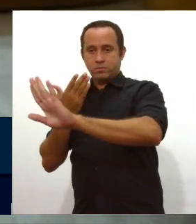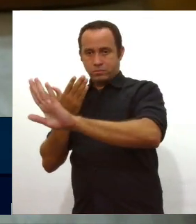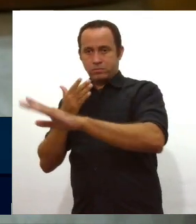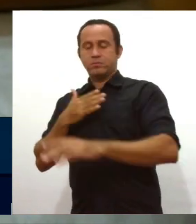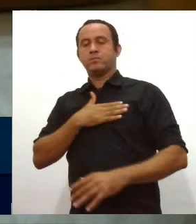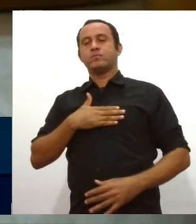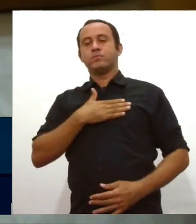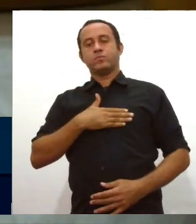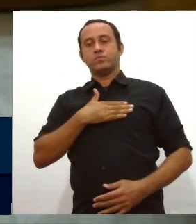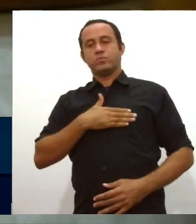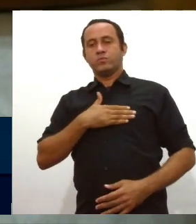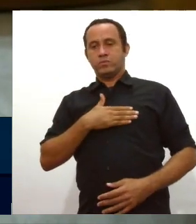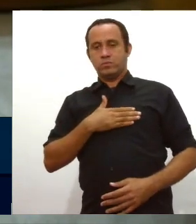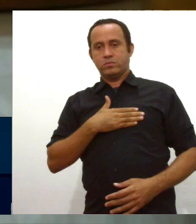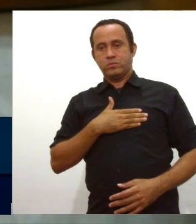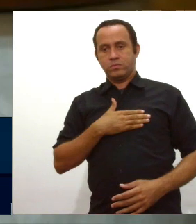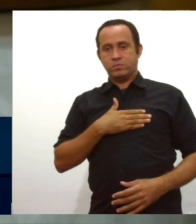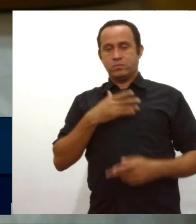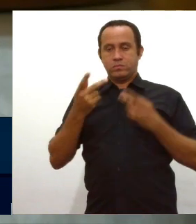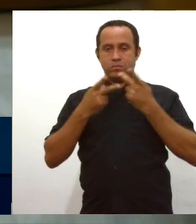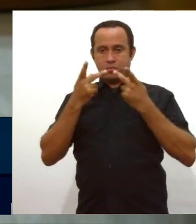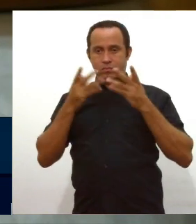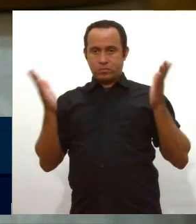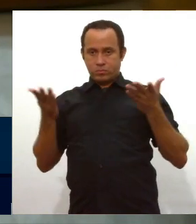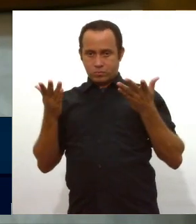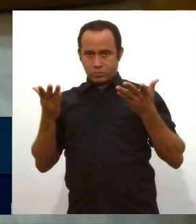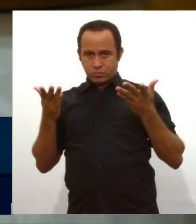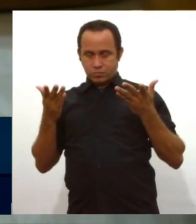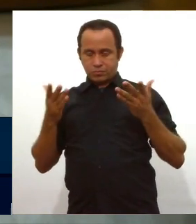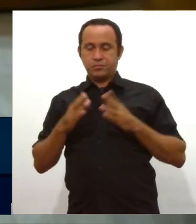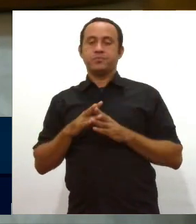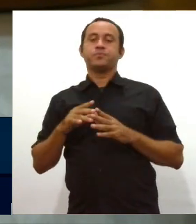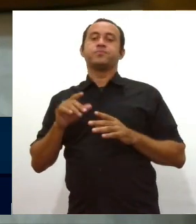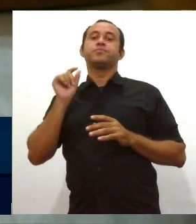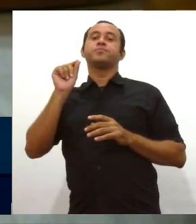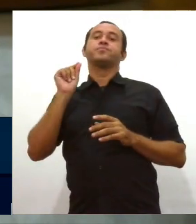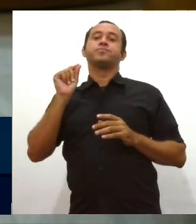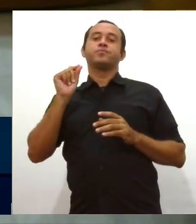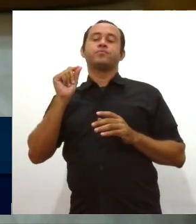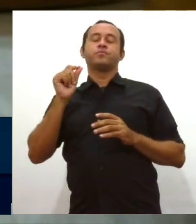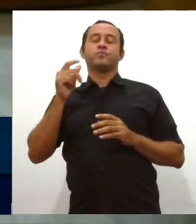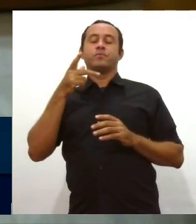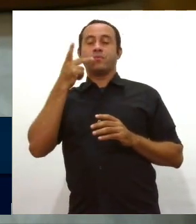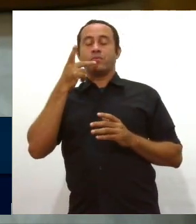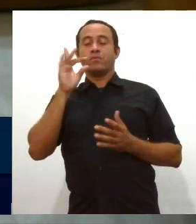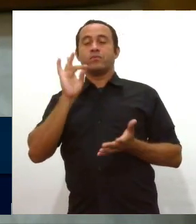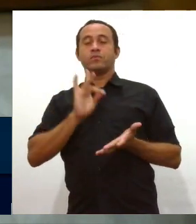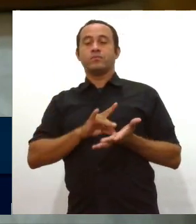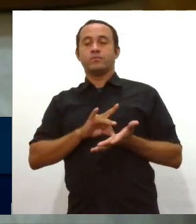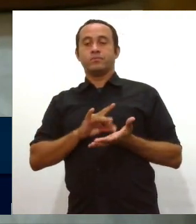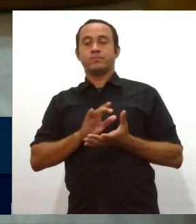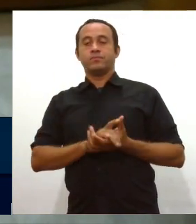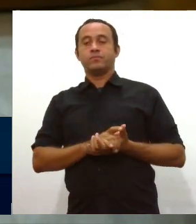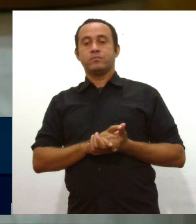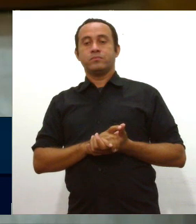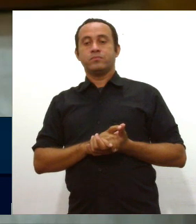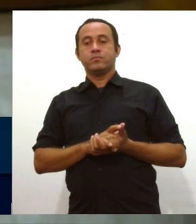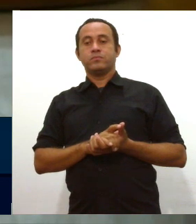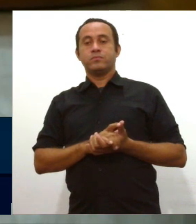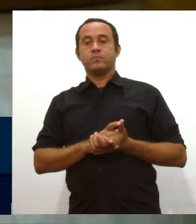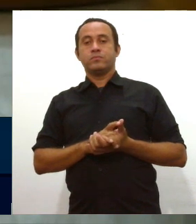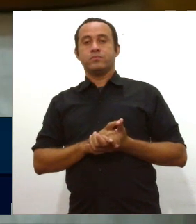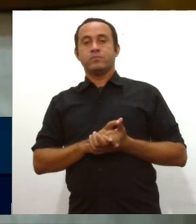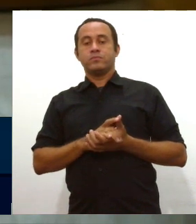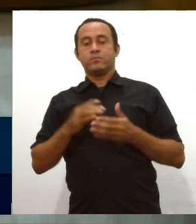gostaria de ocupar hoje a tribuna, colegas deputados, na verdade, para fazer um registro com os prazos de